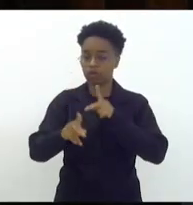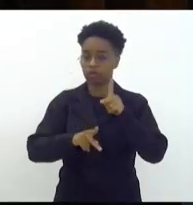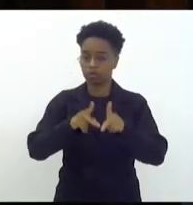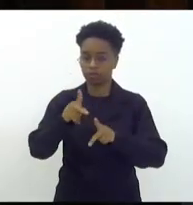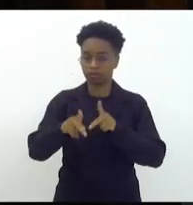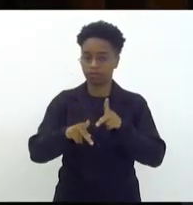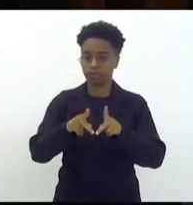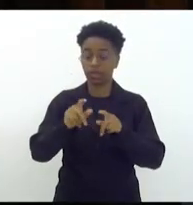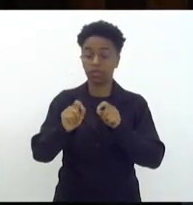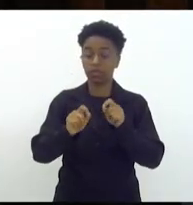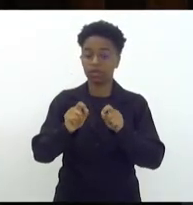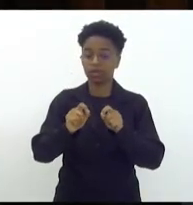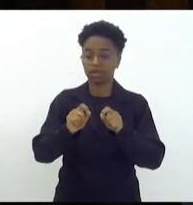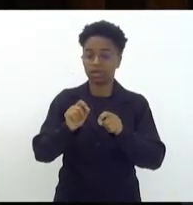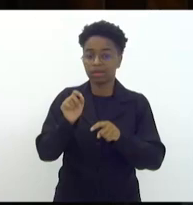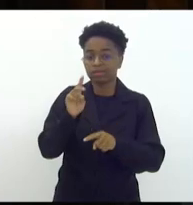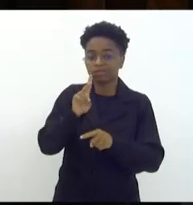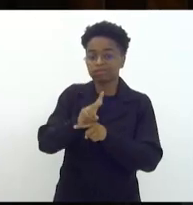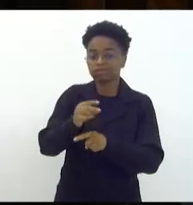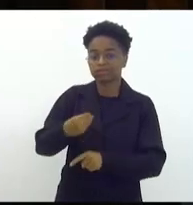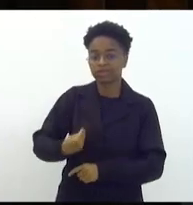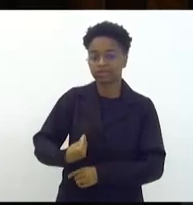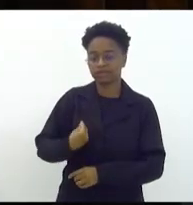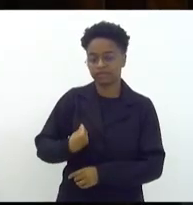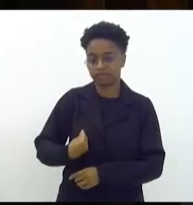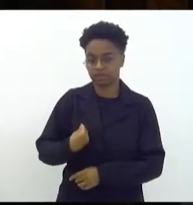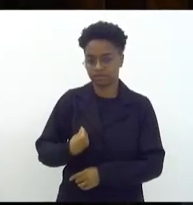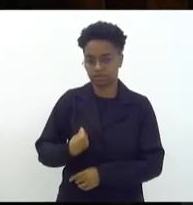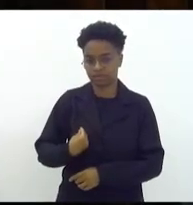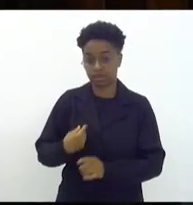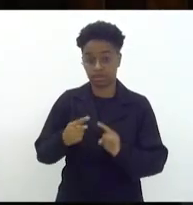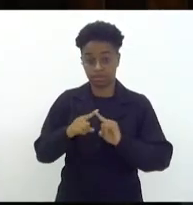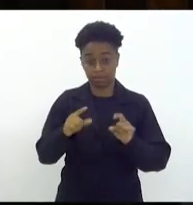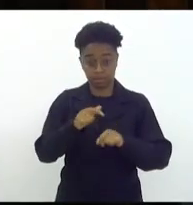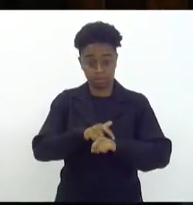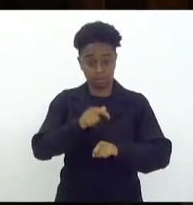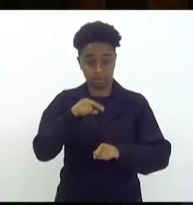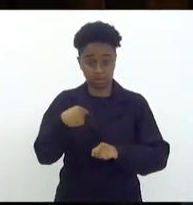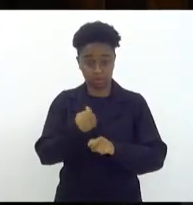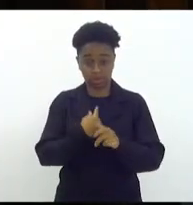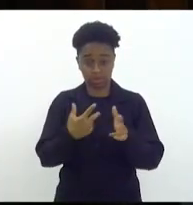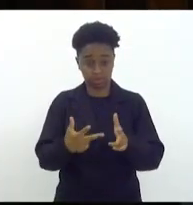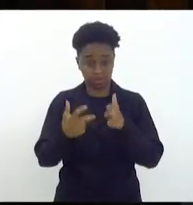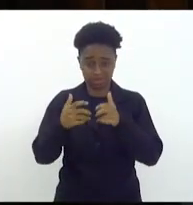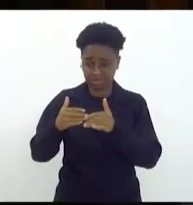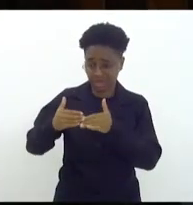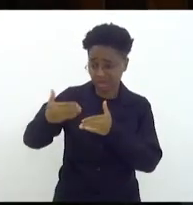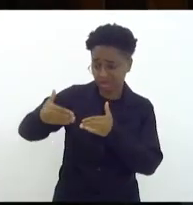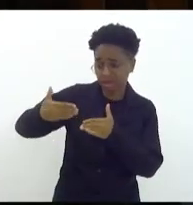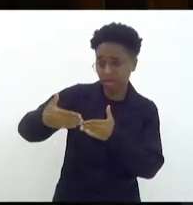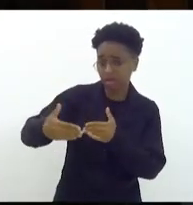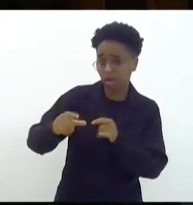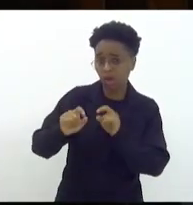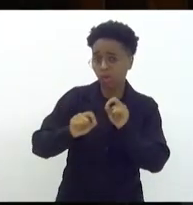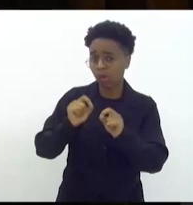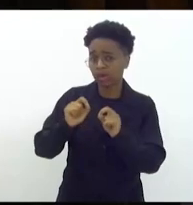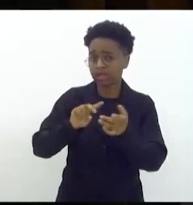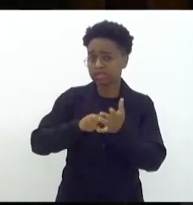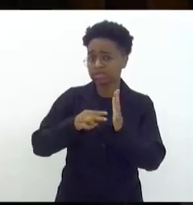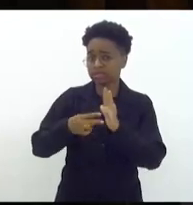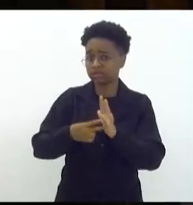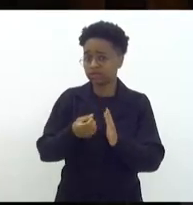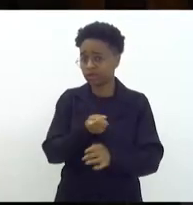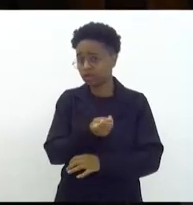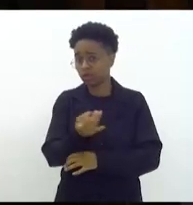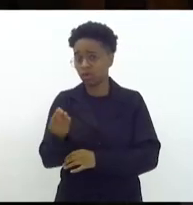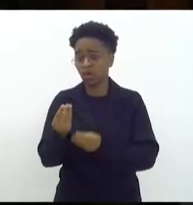é a preservação de vidas só que quando a gente olha um pouco além do que esse número fala do